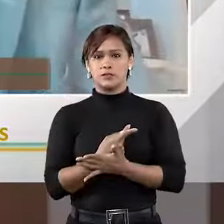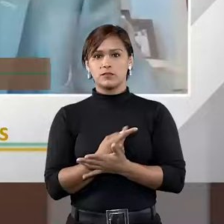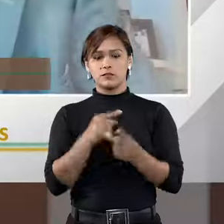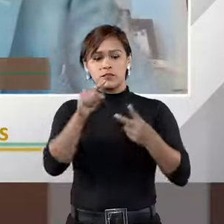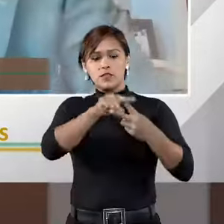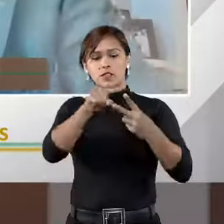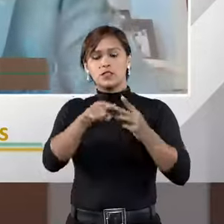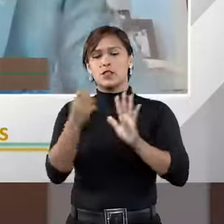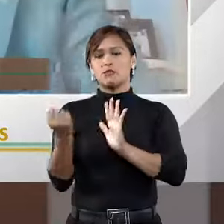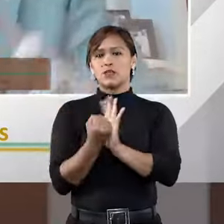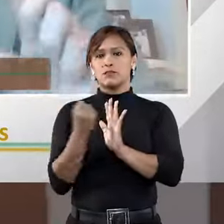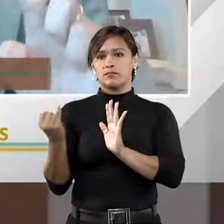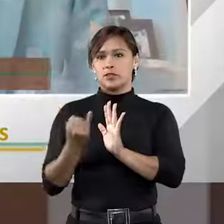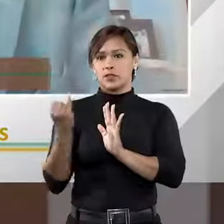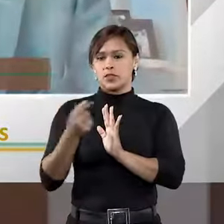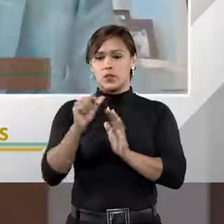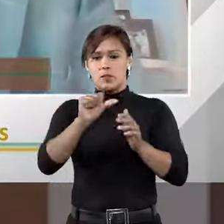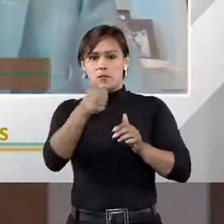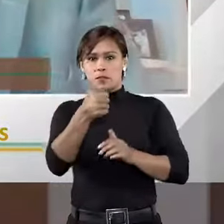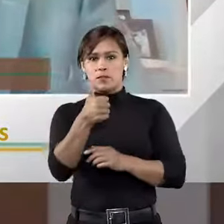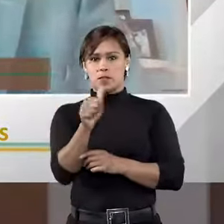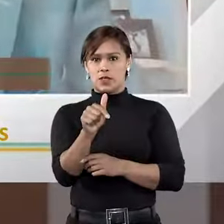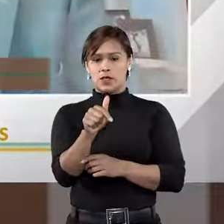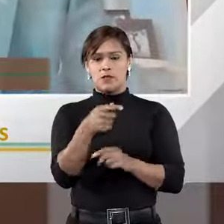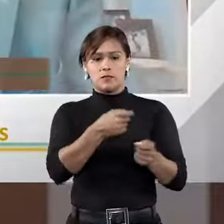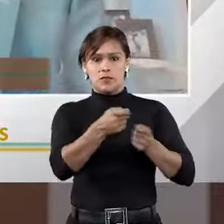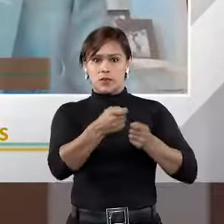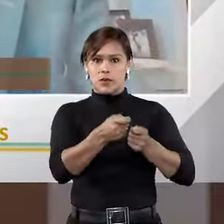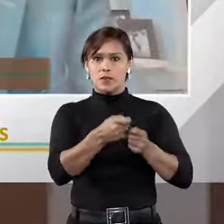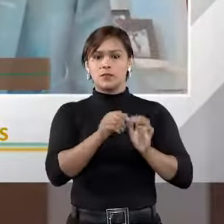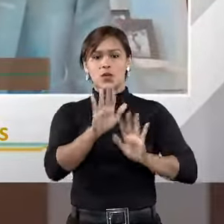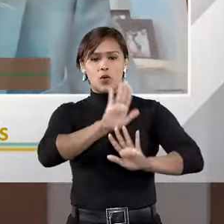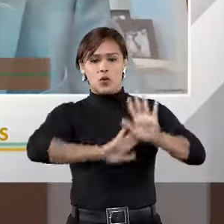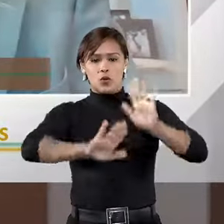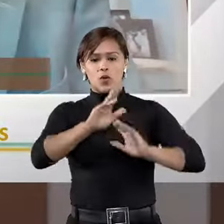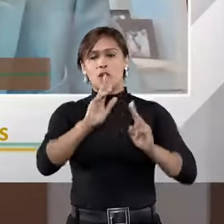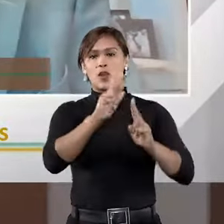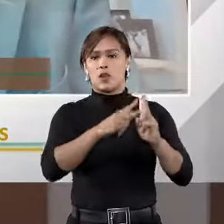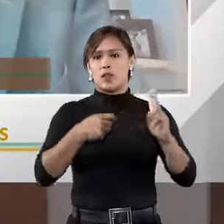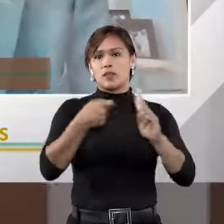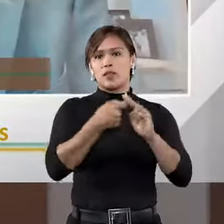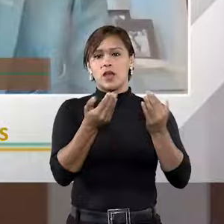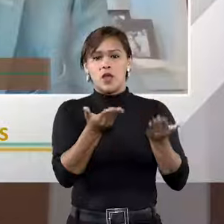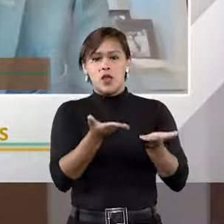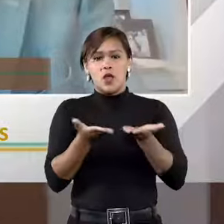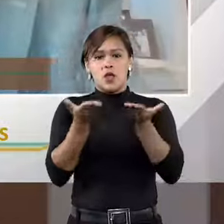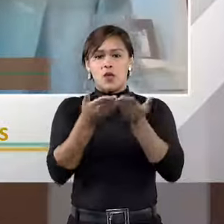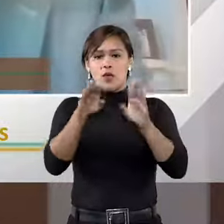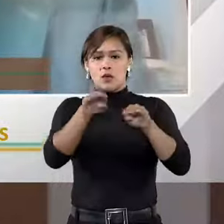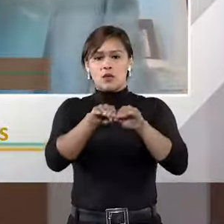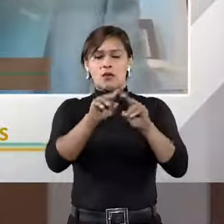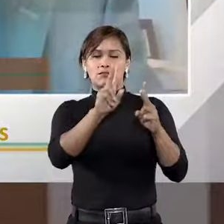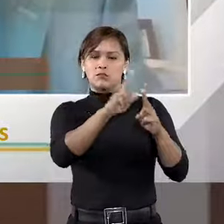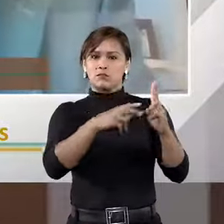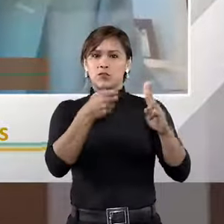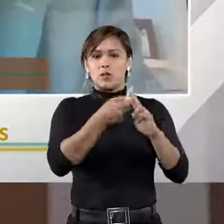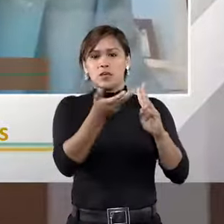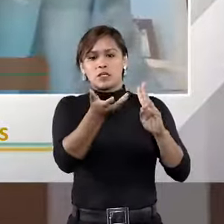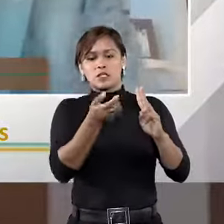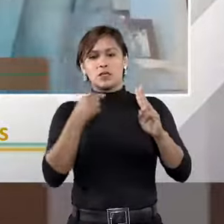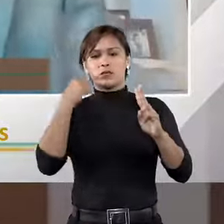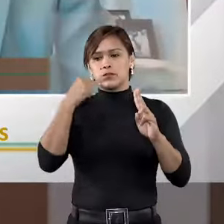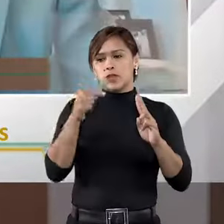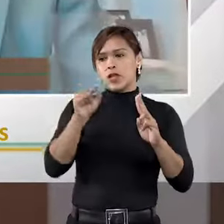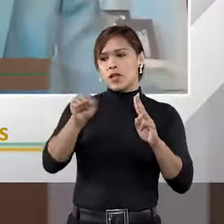dois registros poderiam ser feitos. O primeiro, o árbitro tem que zelar pela igualdade das partes. Ele pode perceber que uma parte que existe em